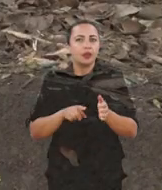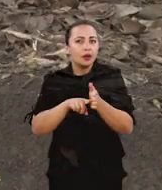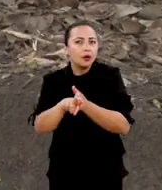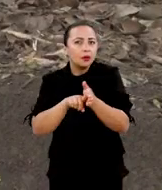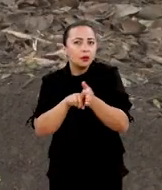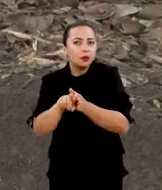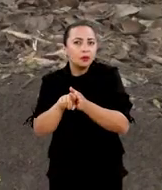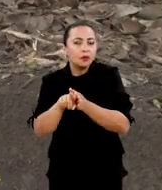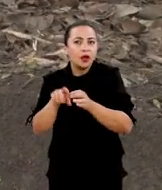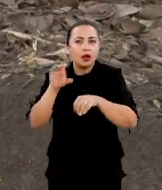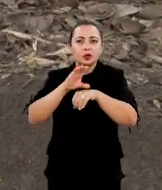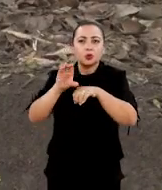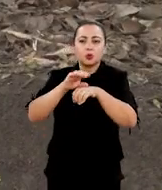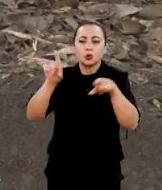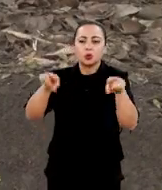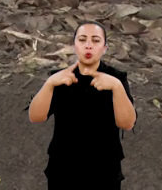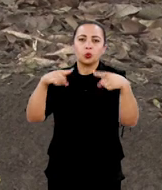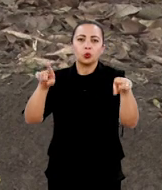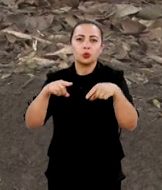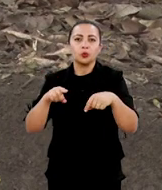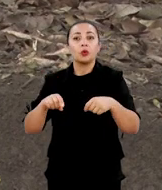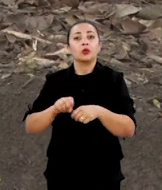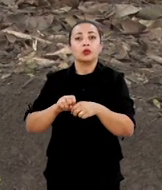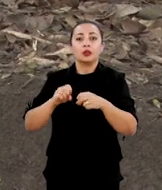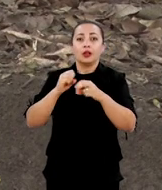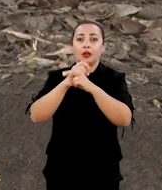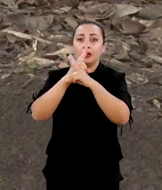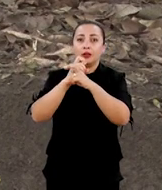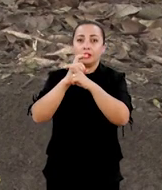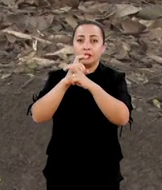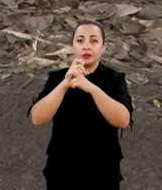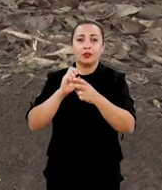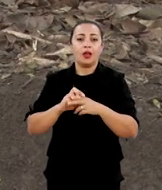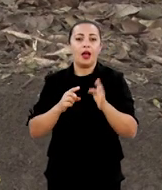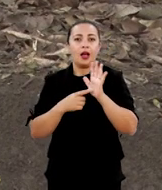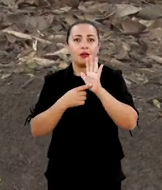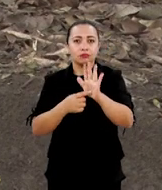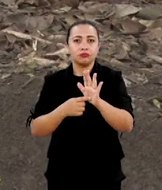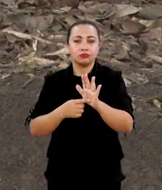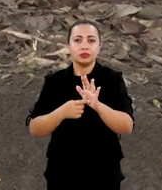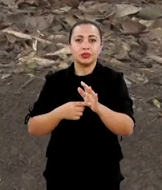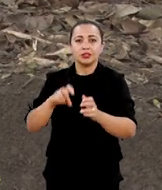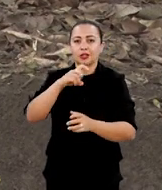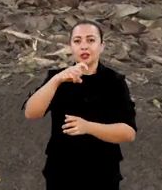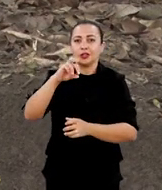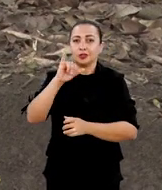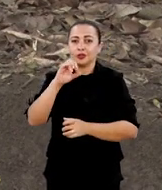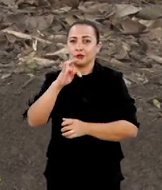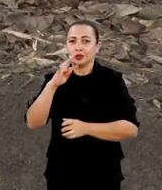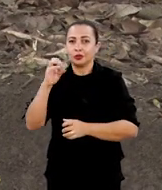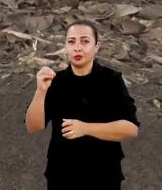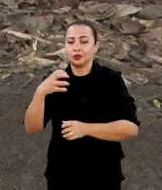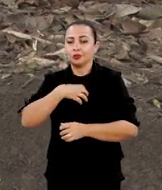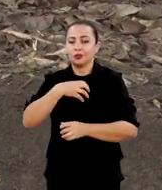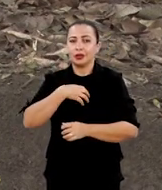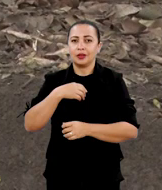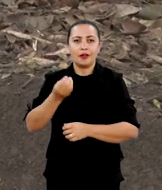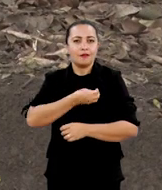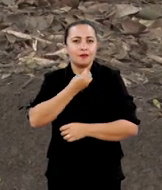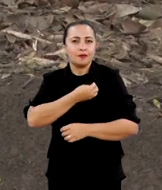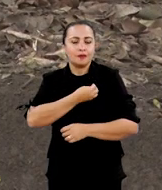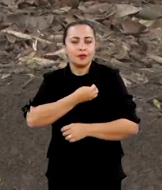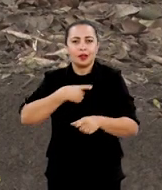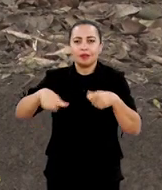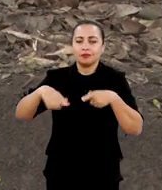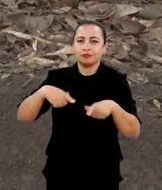Uma pesquisa do curso de música da Universidade Estadual de Feira de Santana apresenta Xisto Bahia Vida e